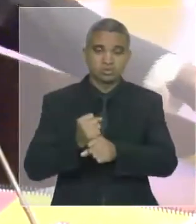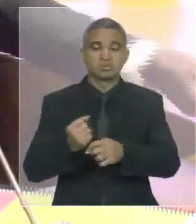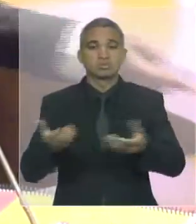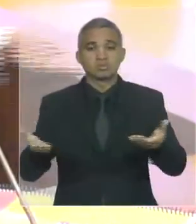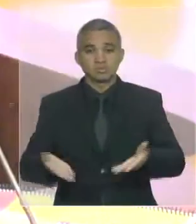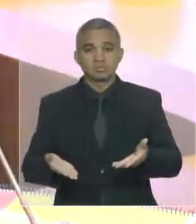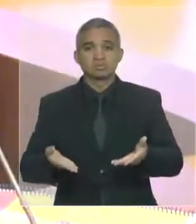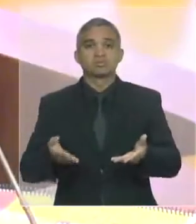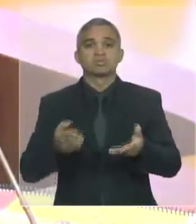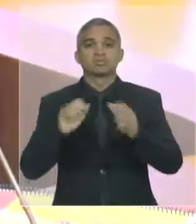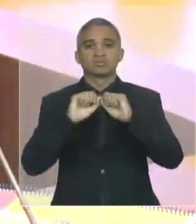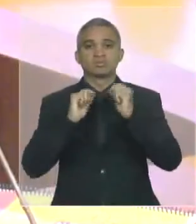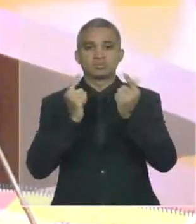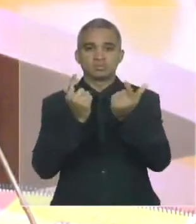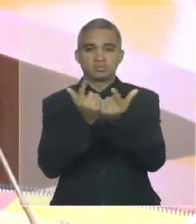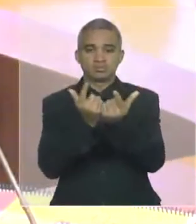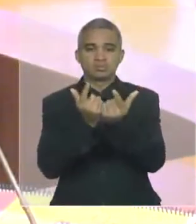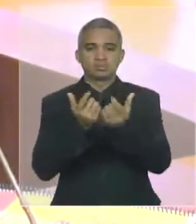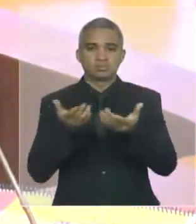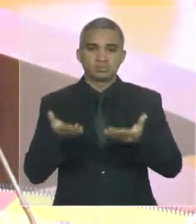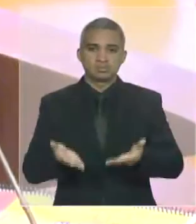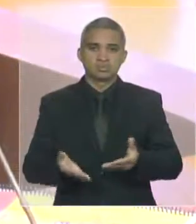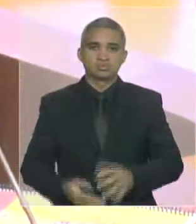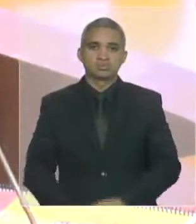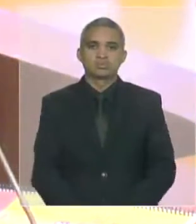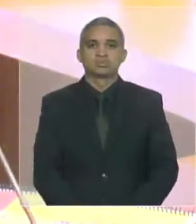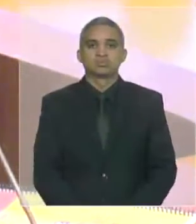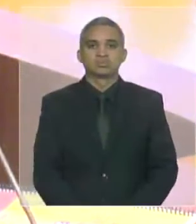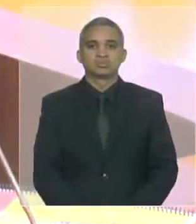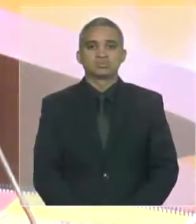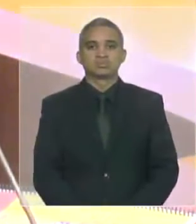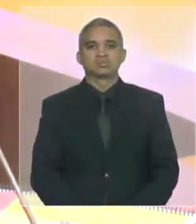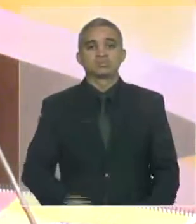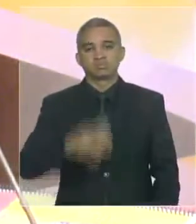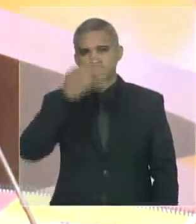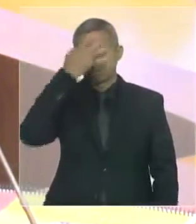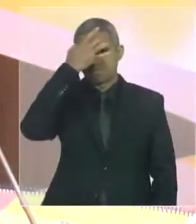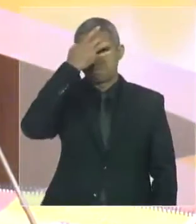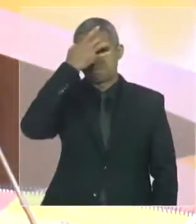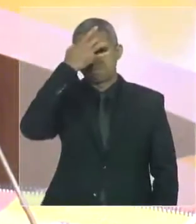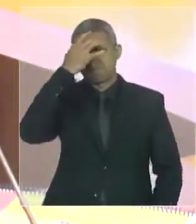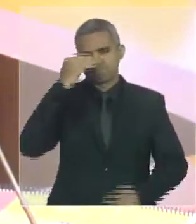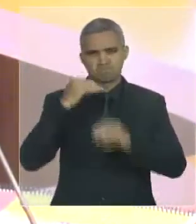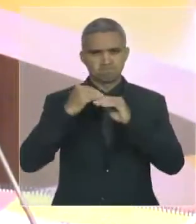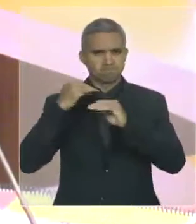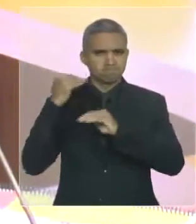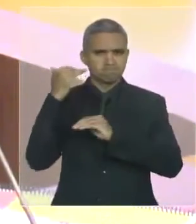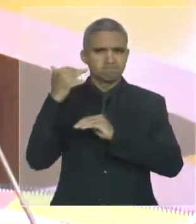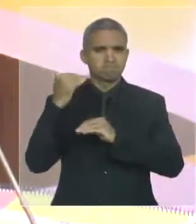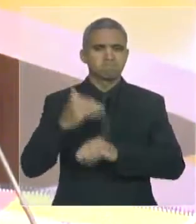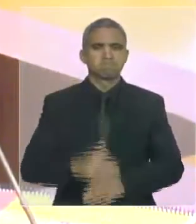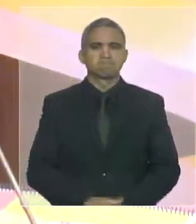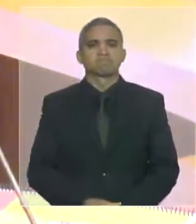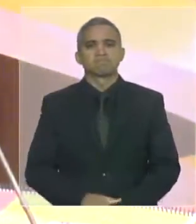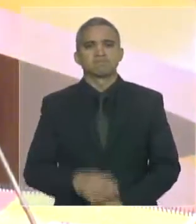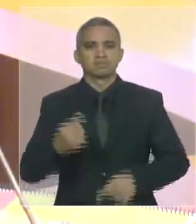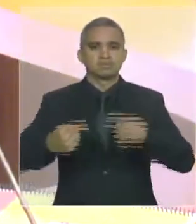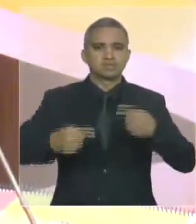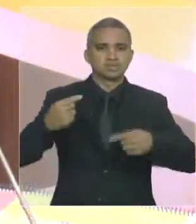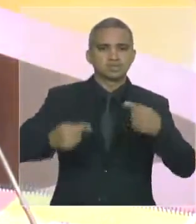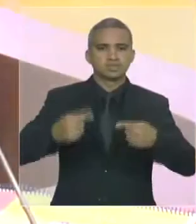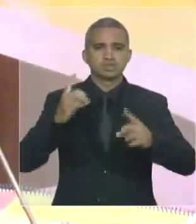Assembleia Legislativa na sua maturidade máxima. A virtude do diálogo, da